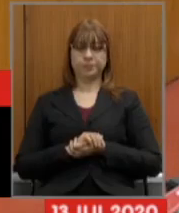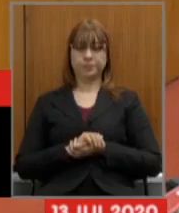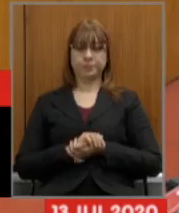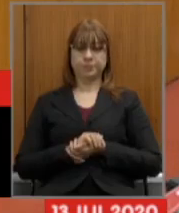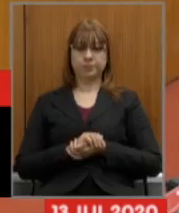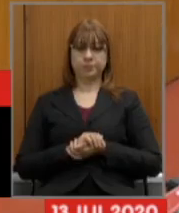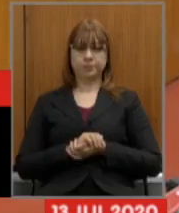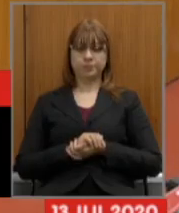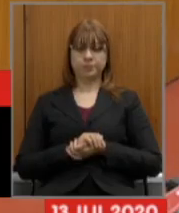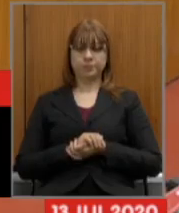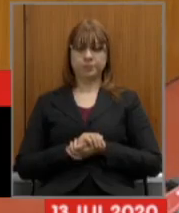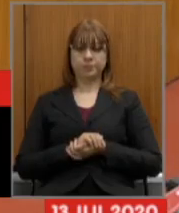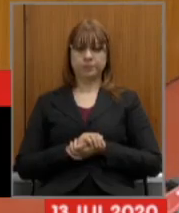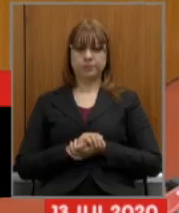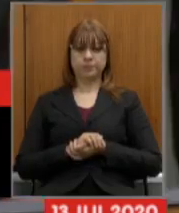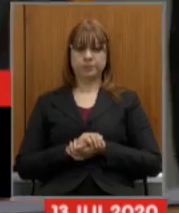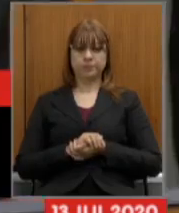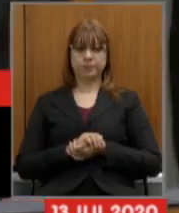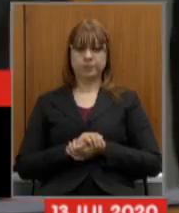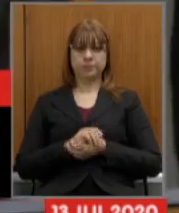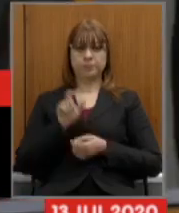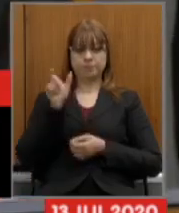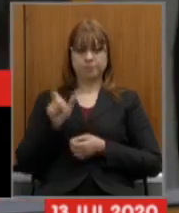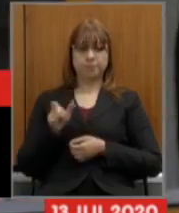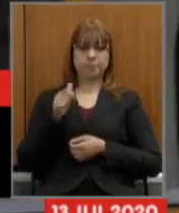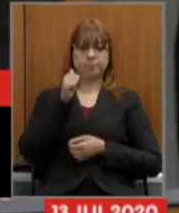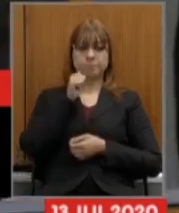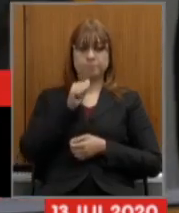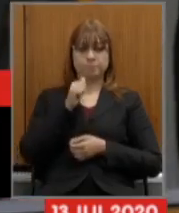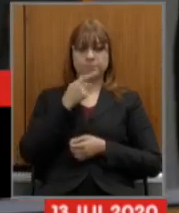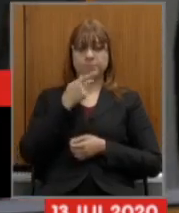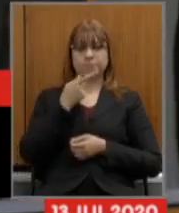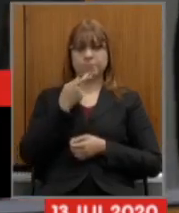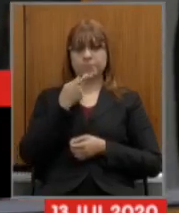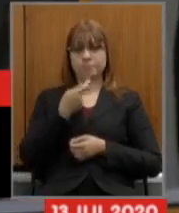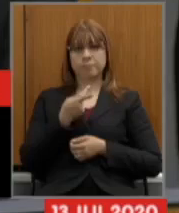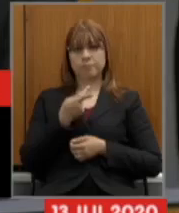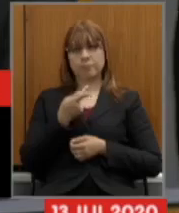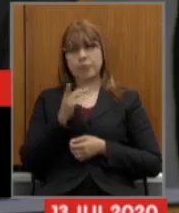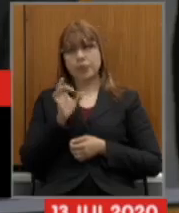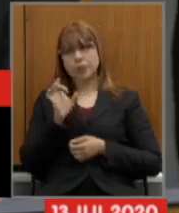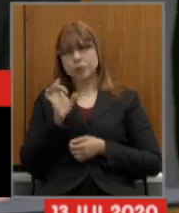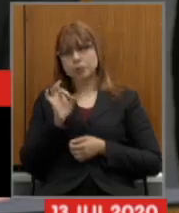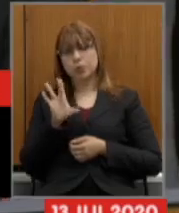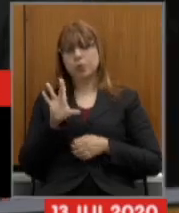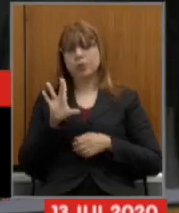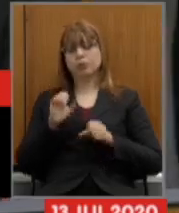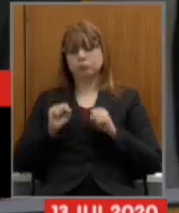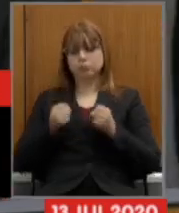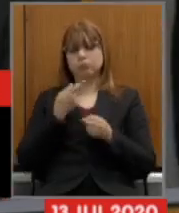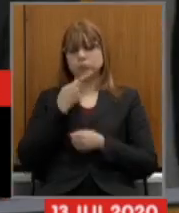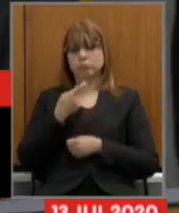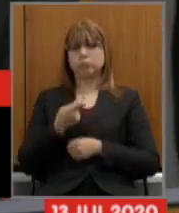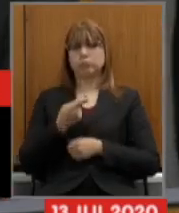com relação às colocações da senhora quero só reforçar que